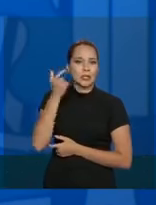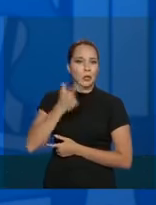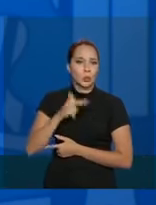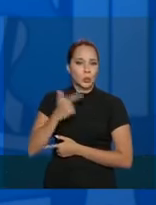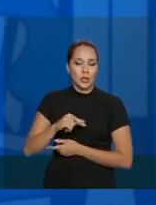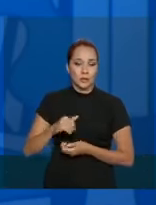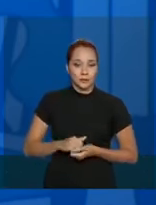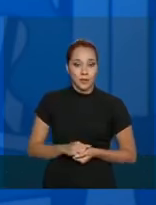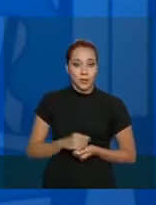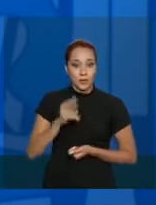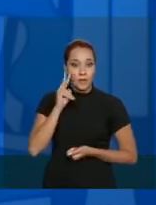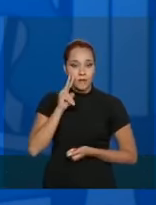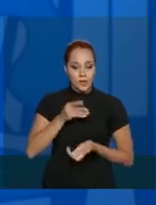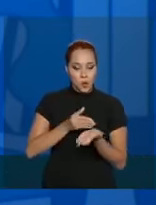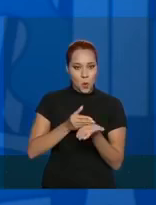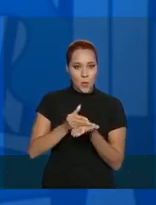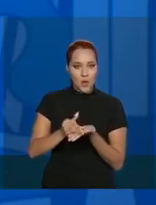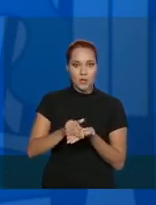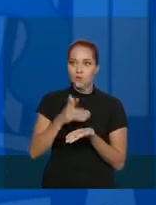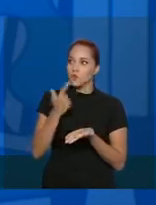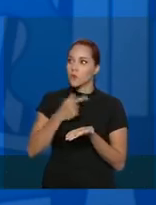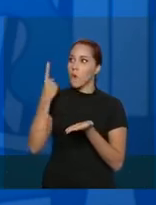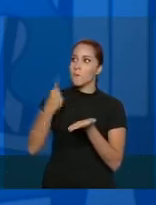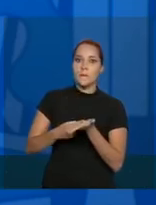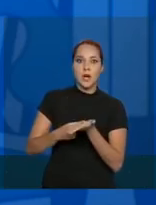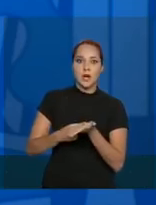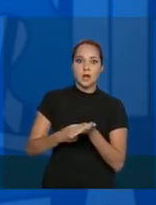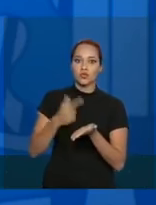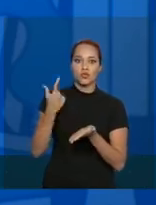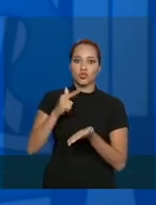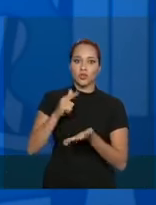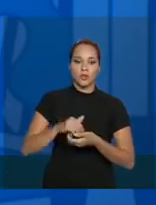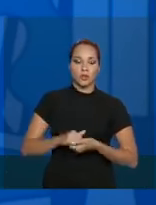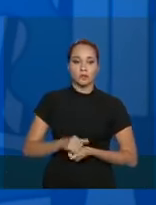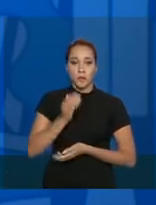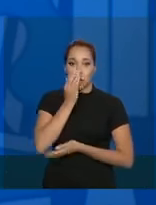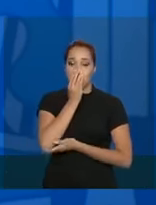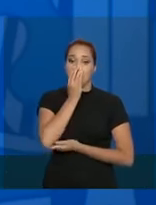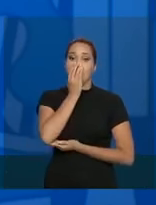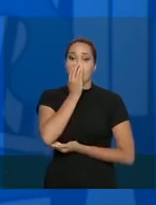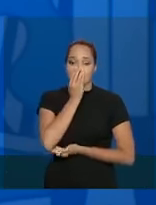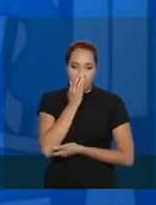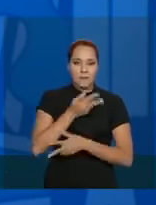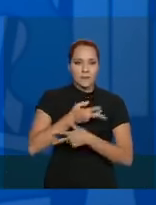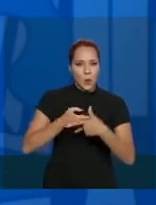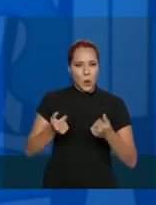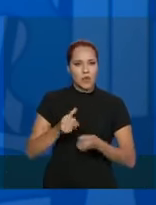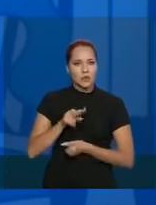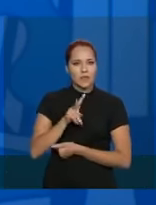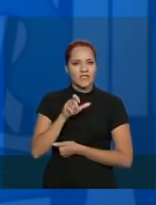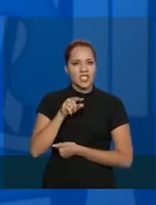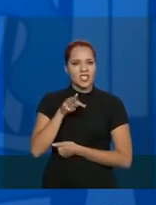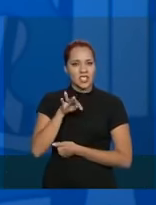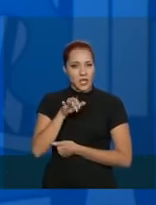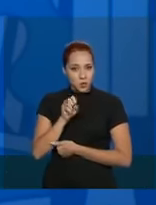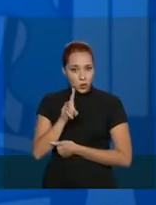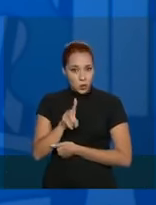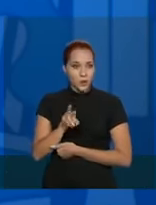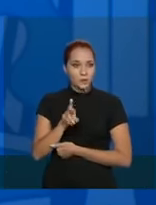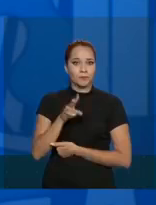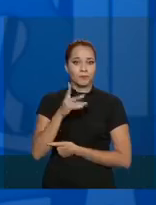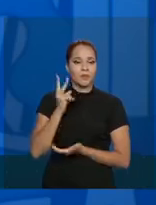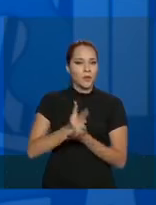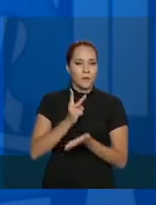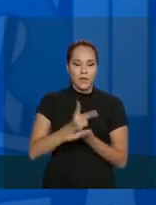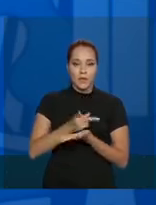no começo, nem firmar a compra não firmava. Respiradores e ventiladores, mesmo quando a gente assina